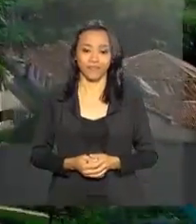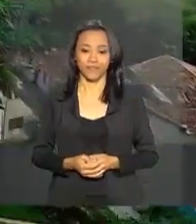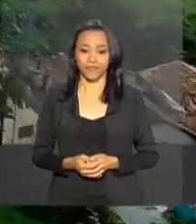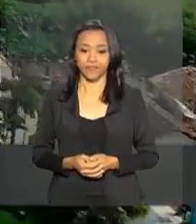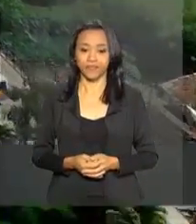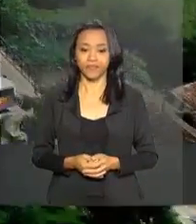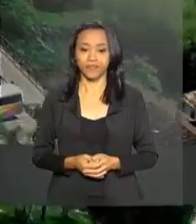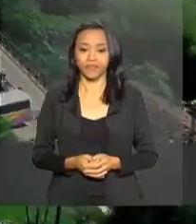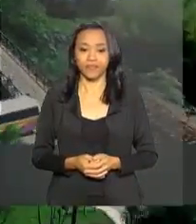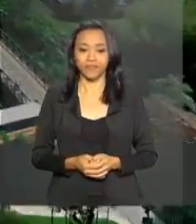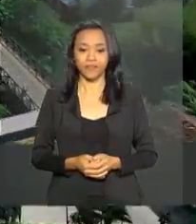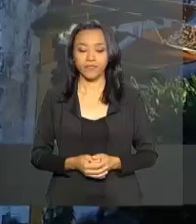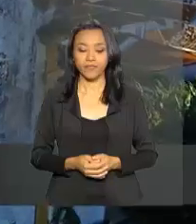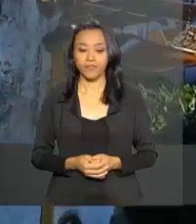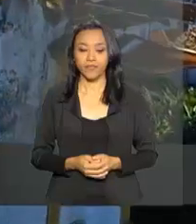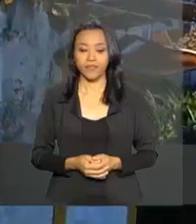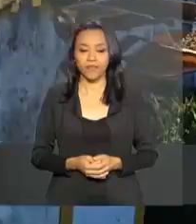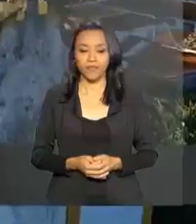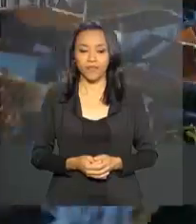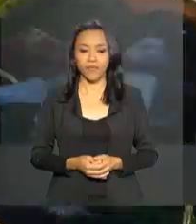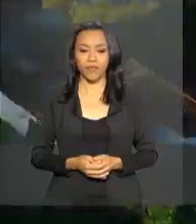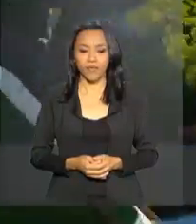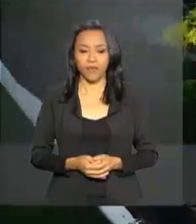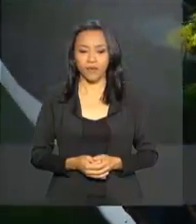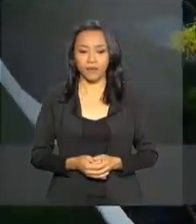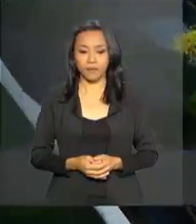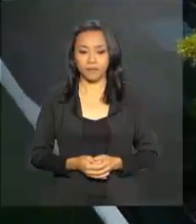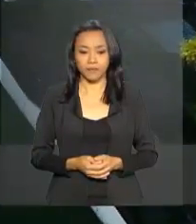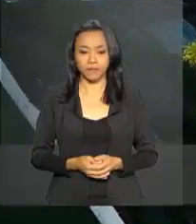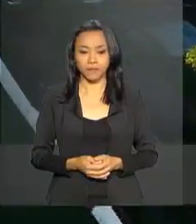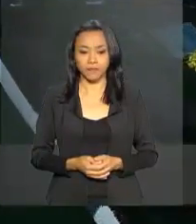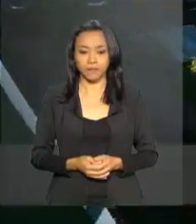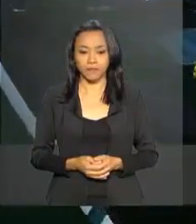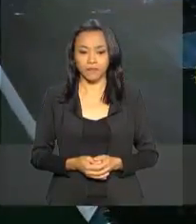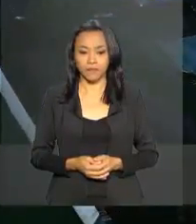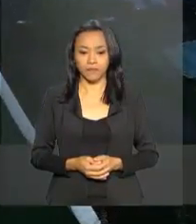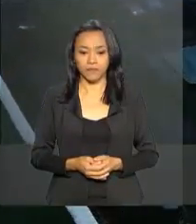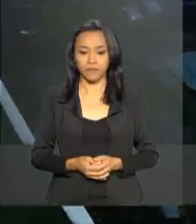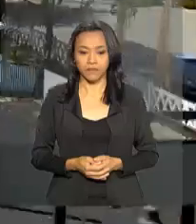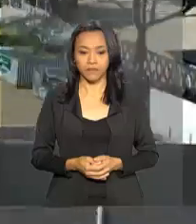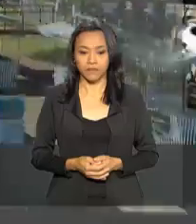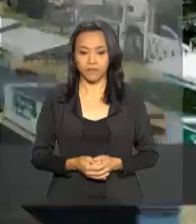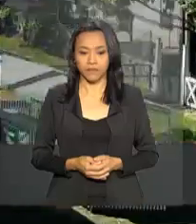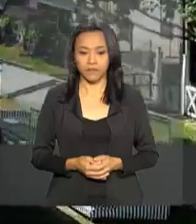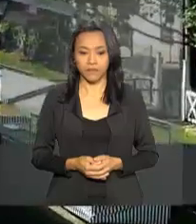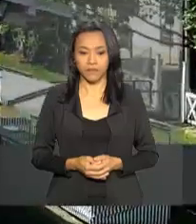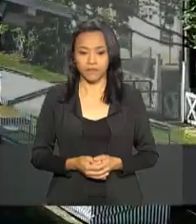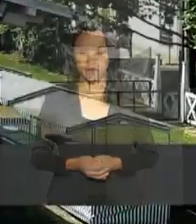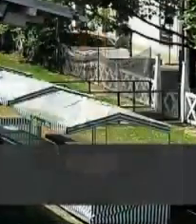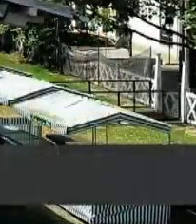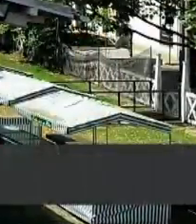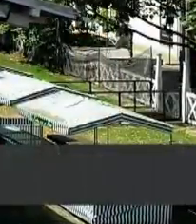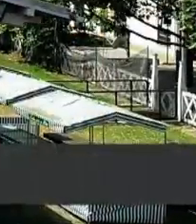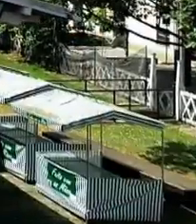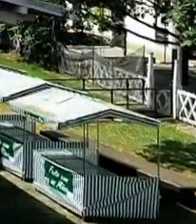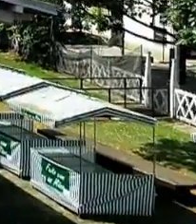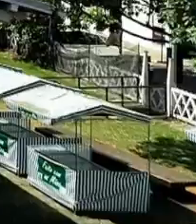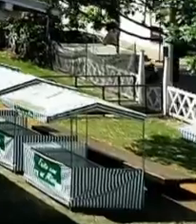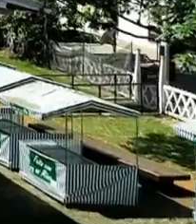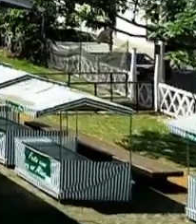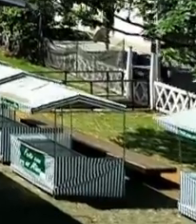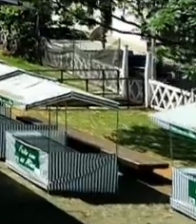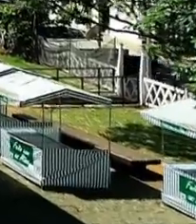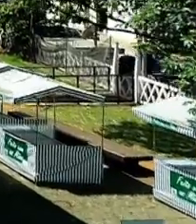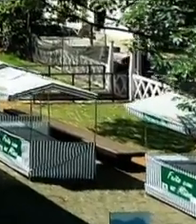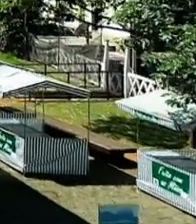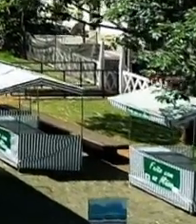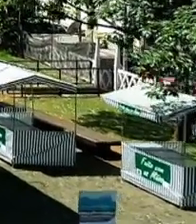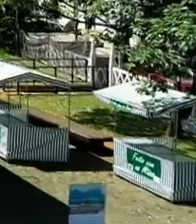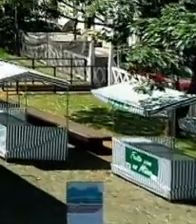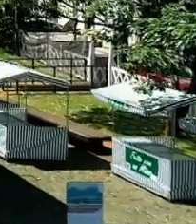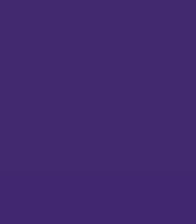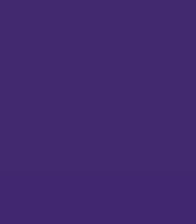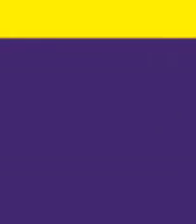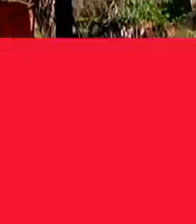esperando